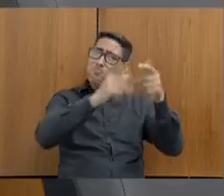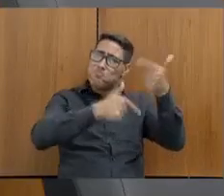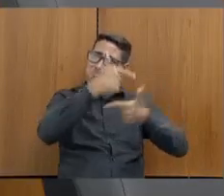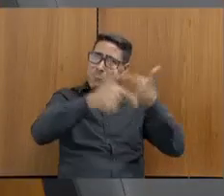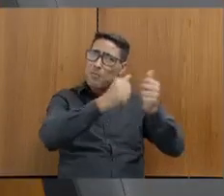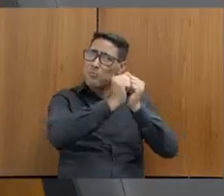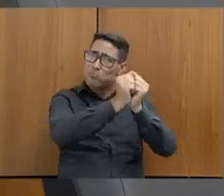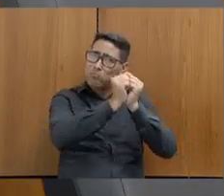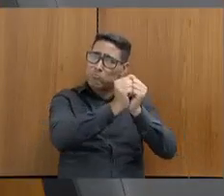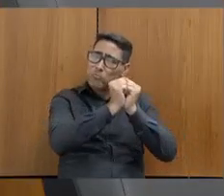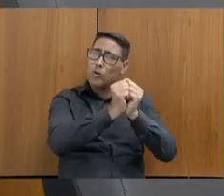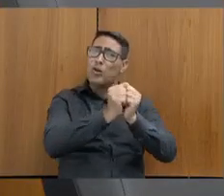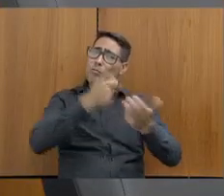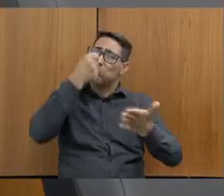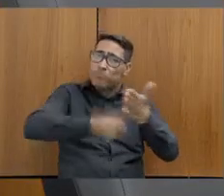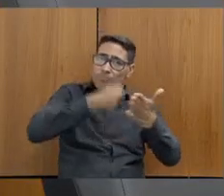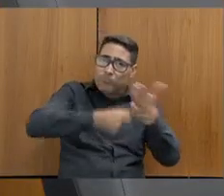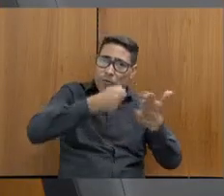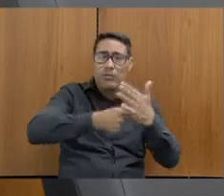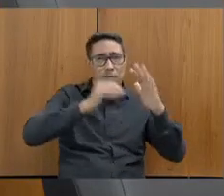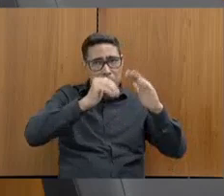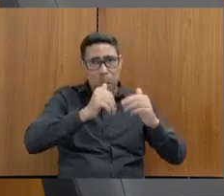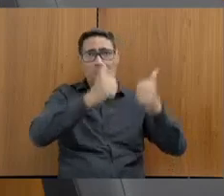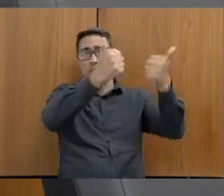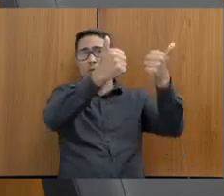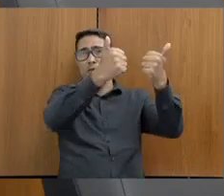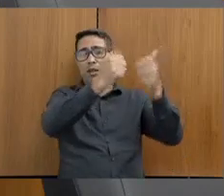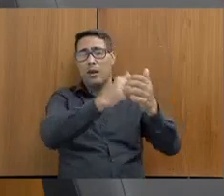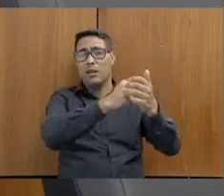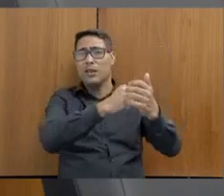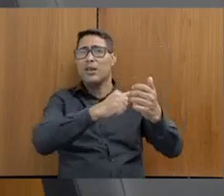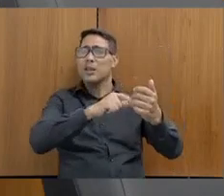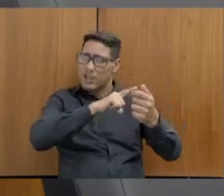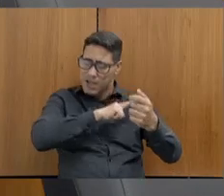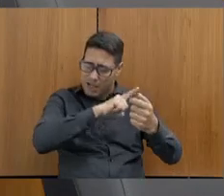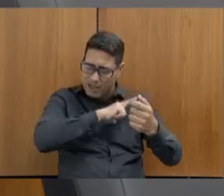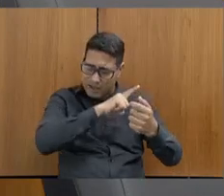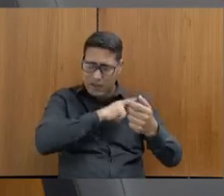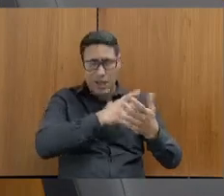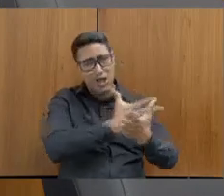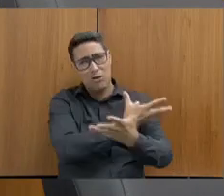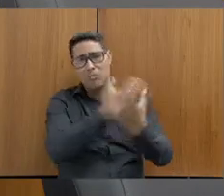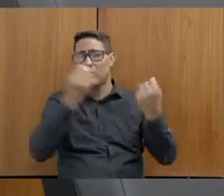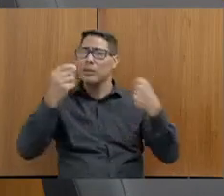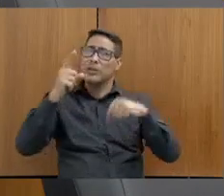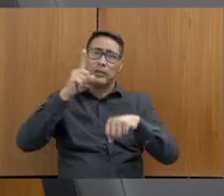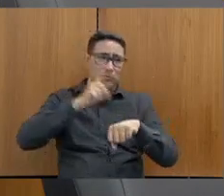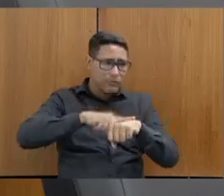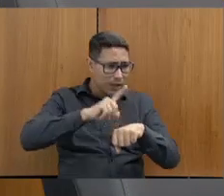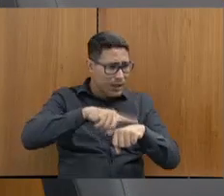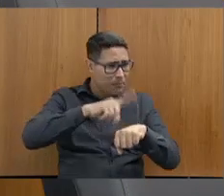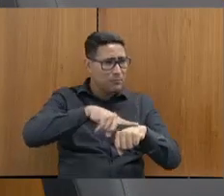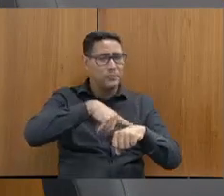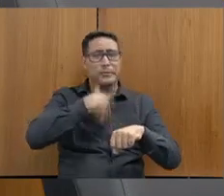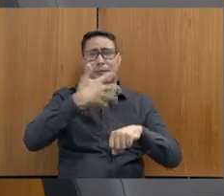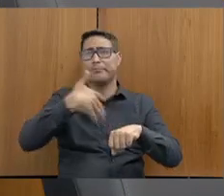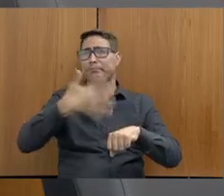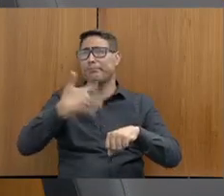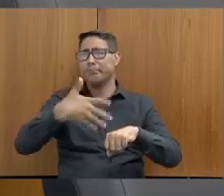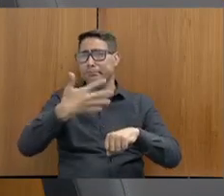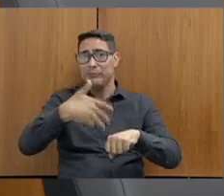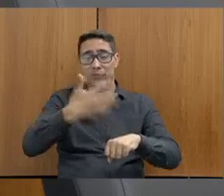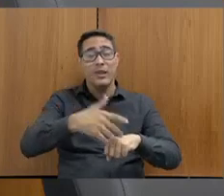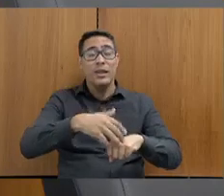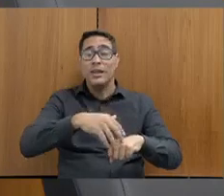recomposição que é tão importante, necessária, e que já tem tanto tempo que se procrastina sem ter uma